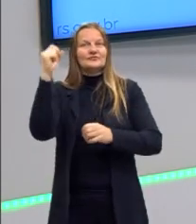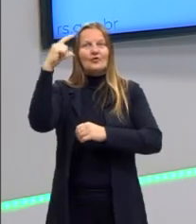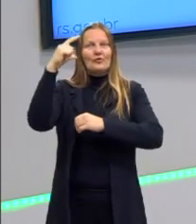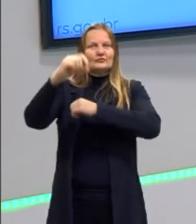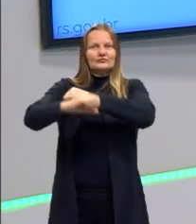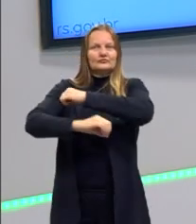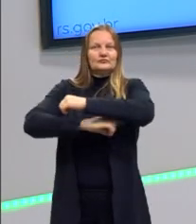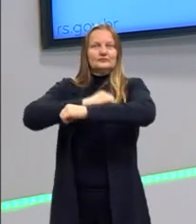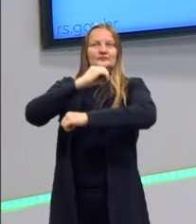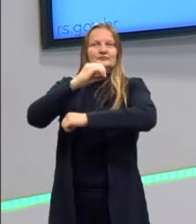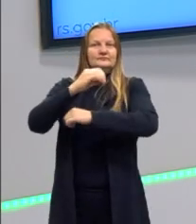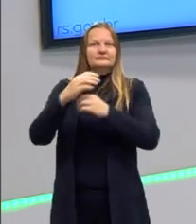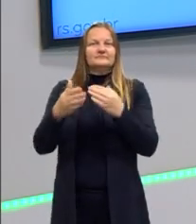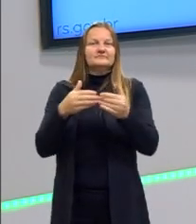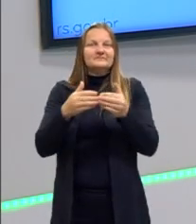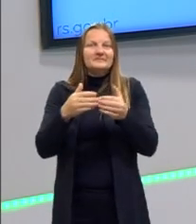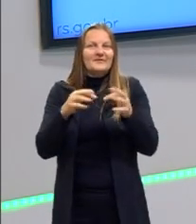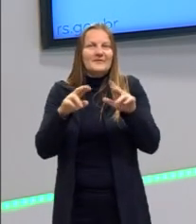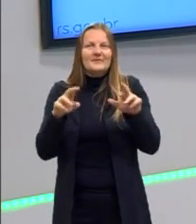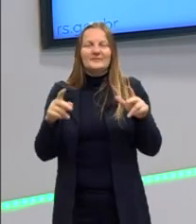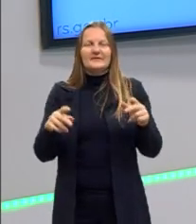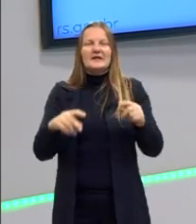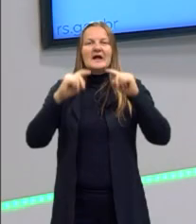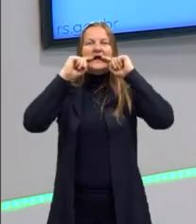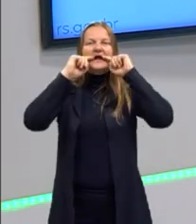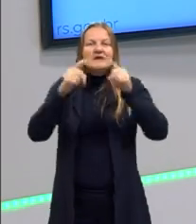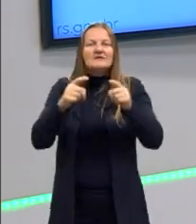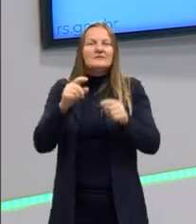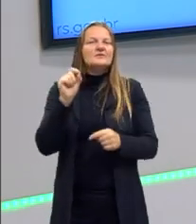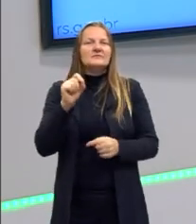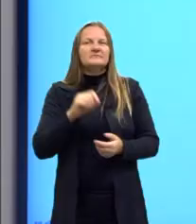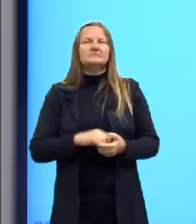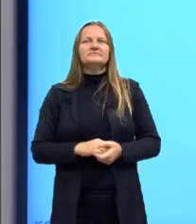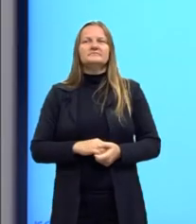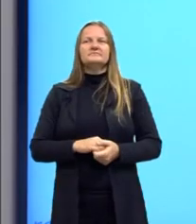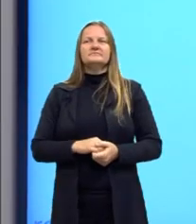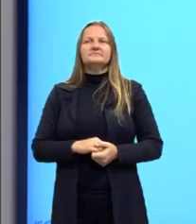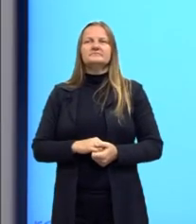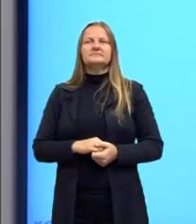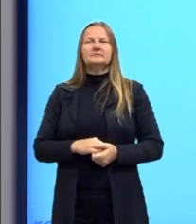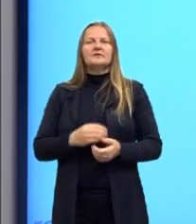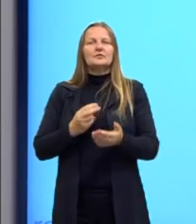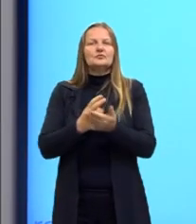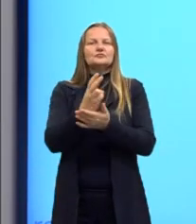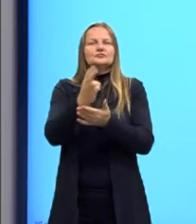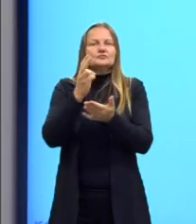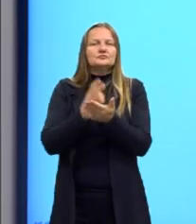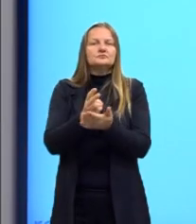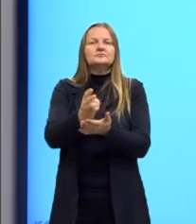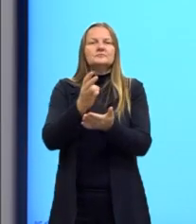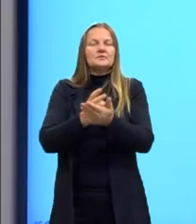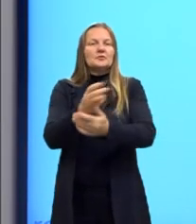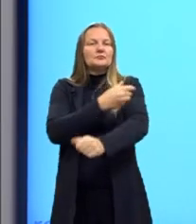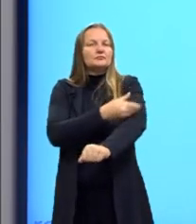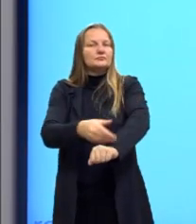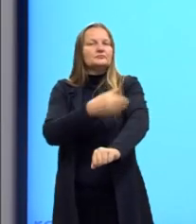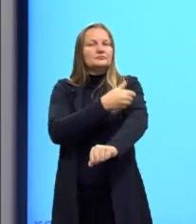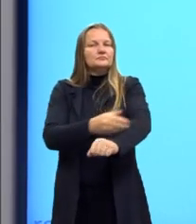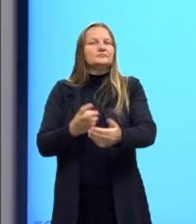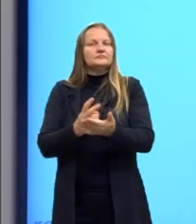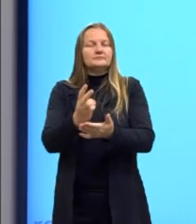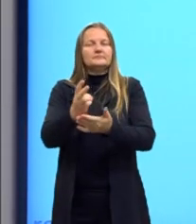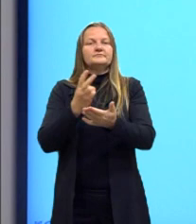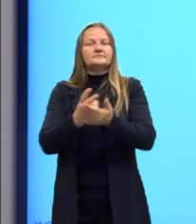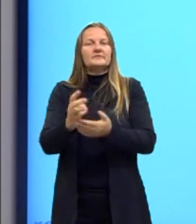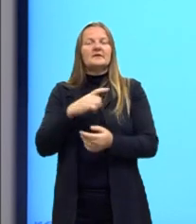um dos nossos hábitos. Aí, a crítica do David Hume é o seguinte, que pela constância que nós vemos as coisas, elas acabam